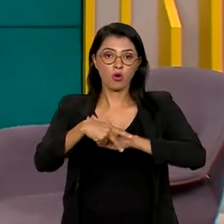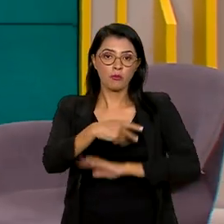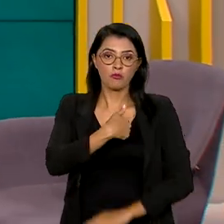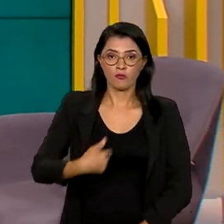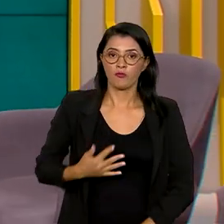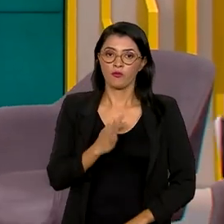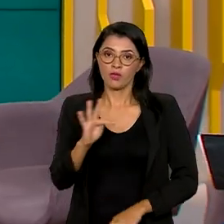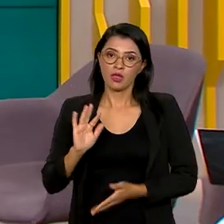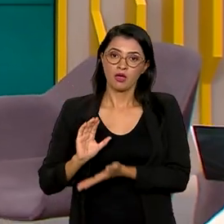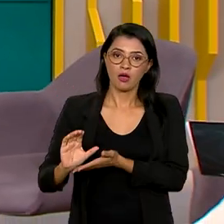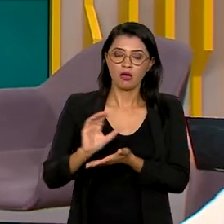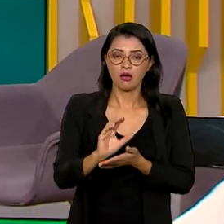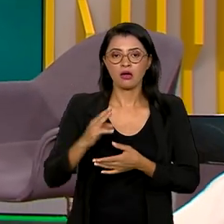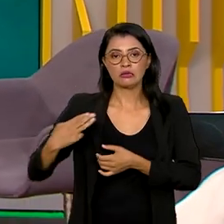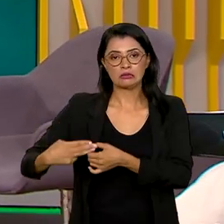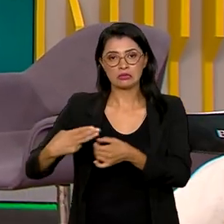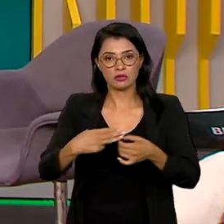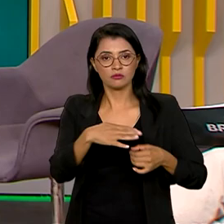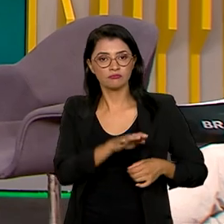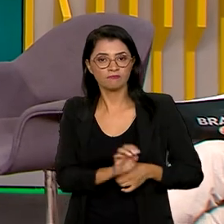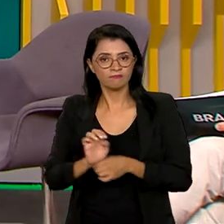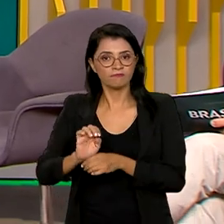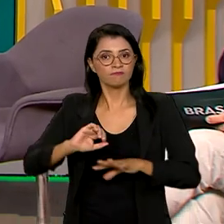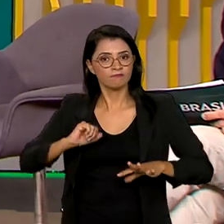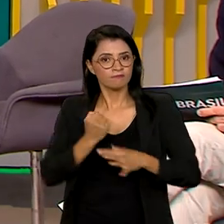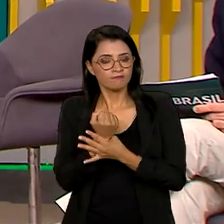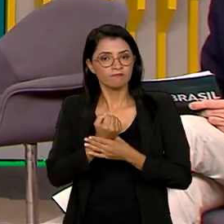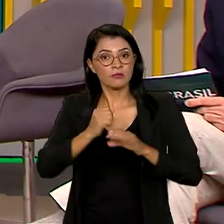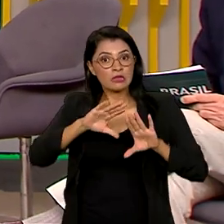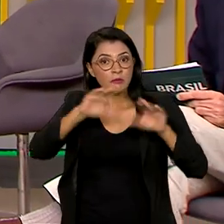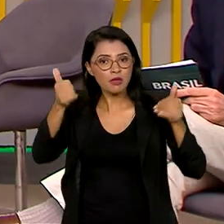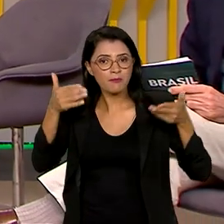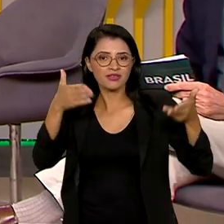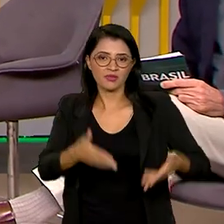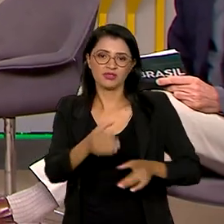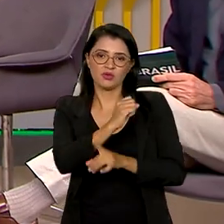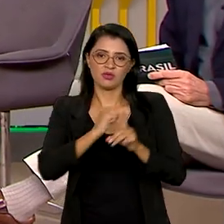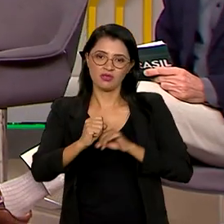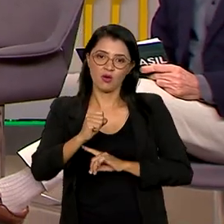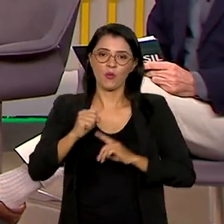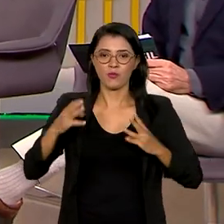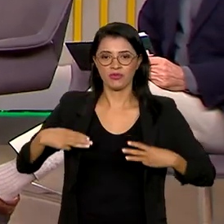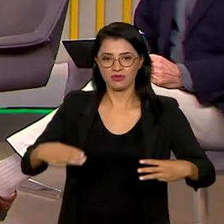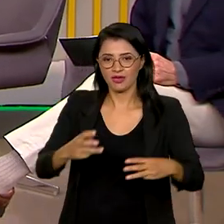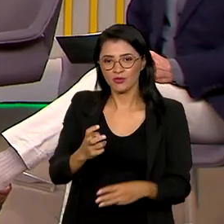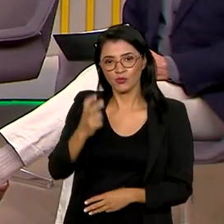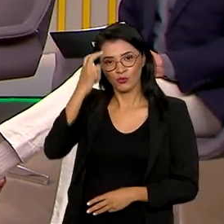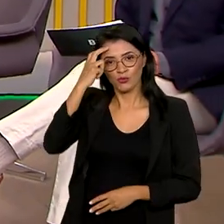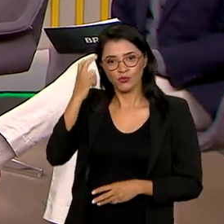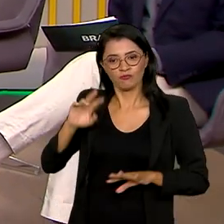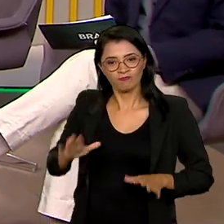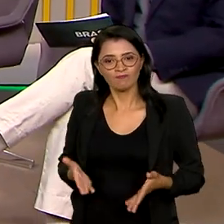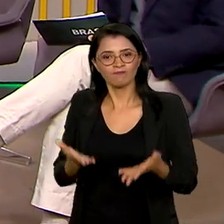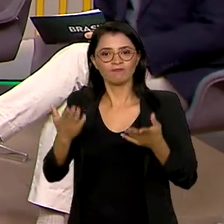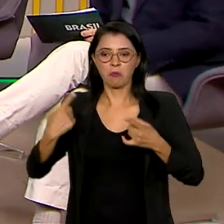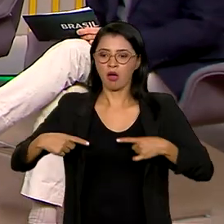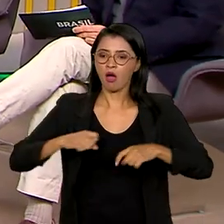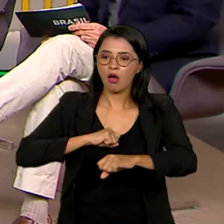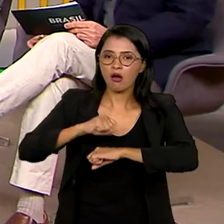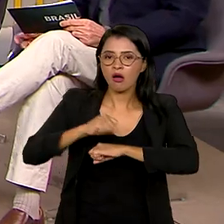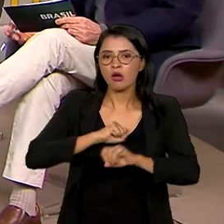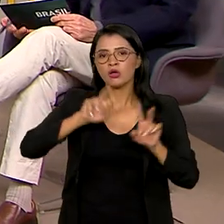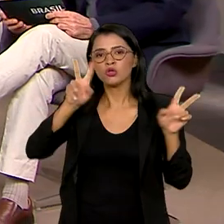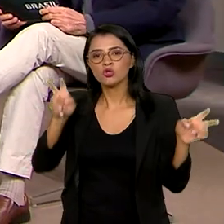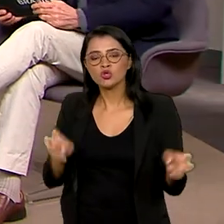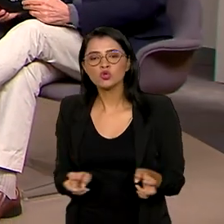estados e municípios. E para garantir transparência e participação social, o Ministério da Cultura vai promover um amplo debate sobre a